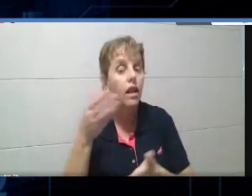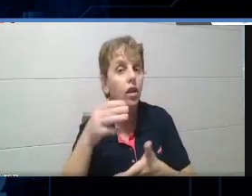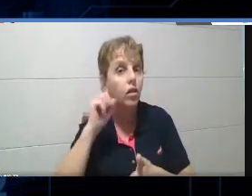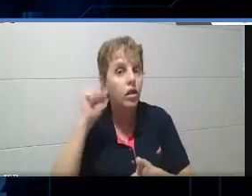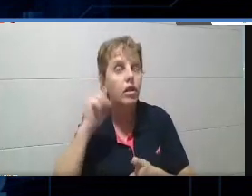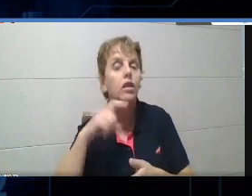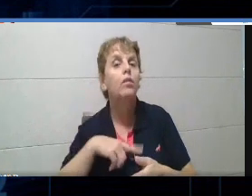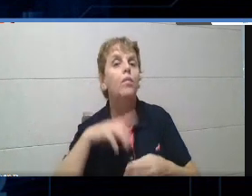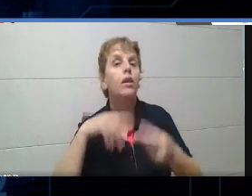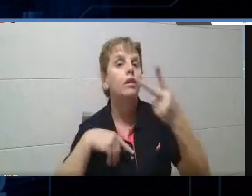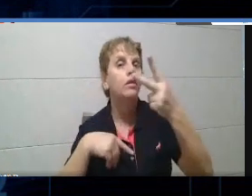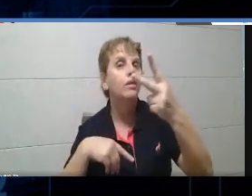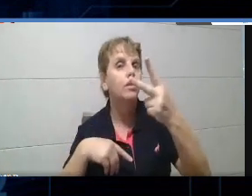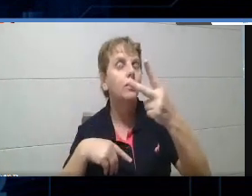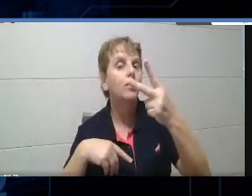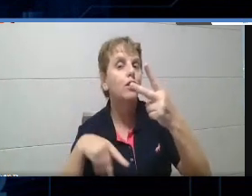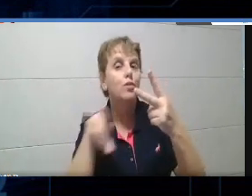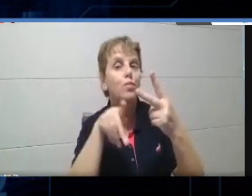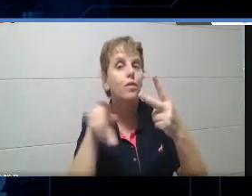colegas falando